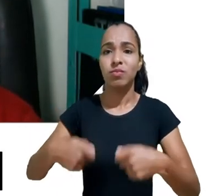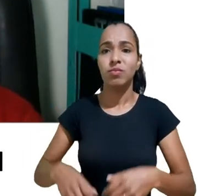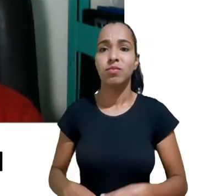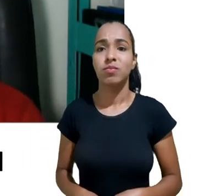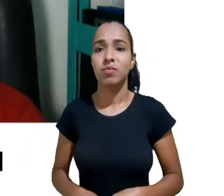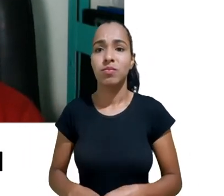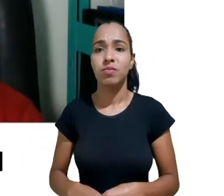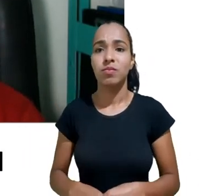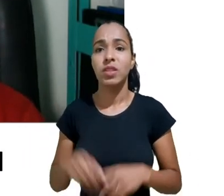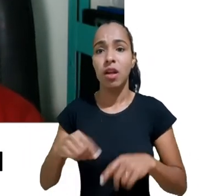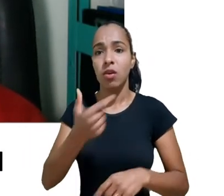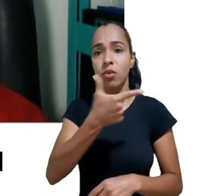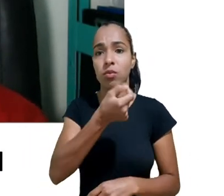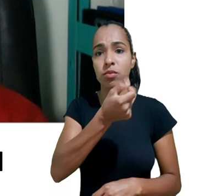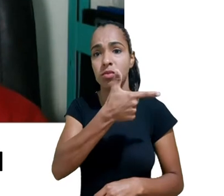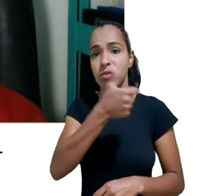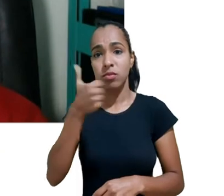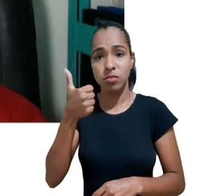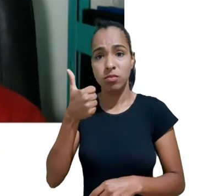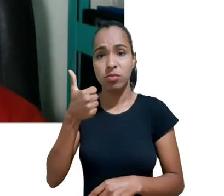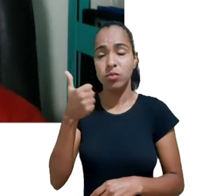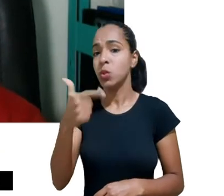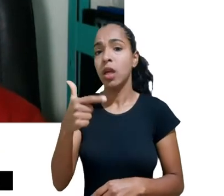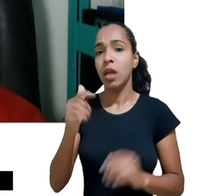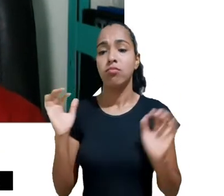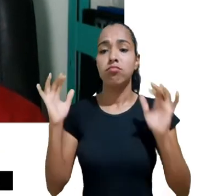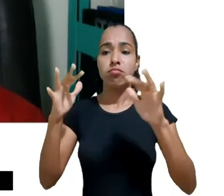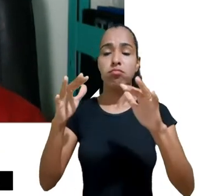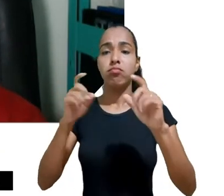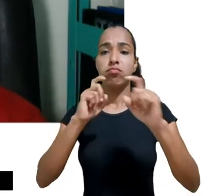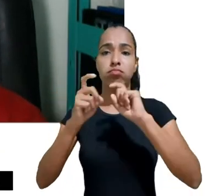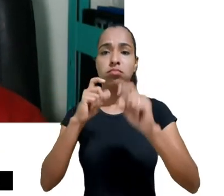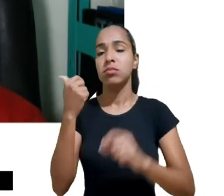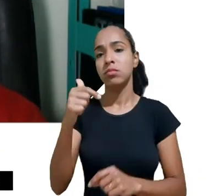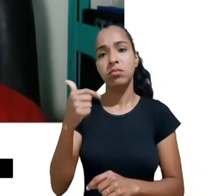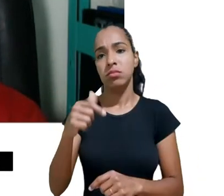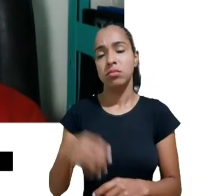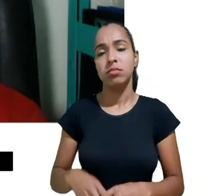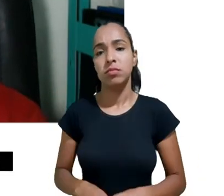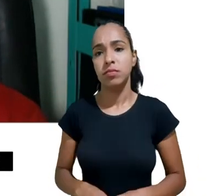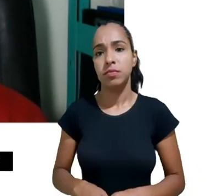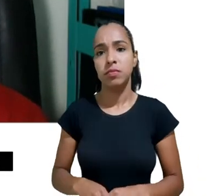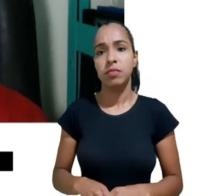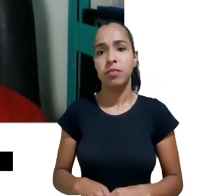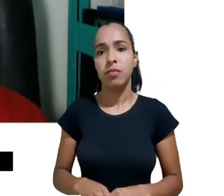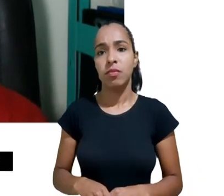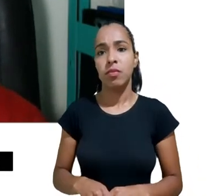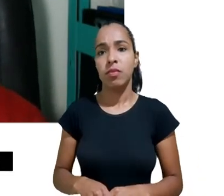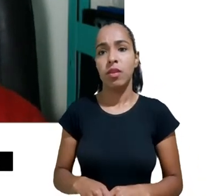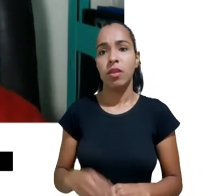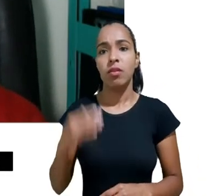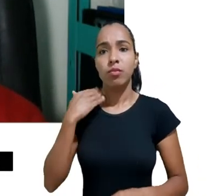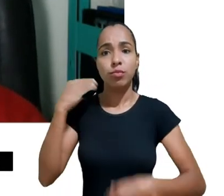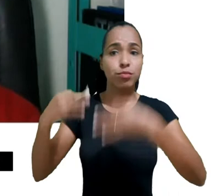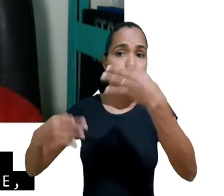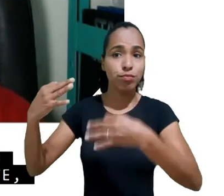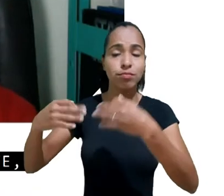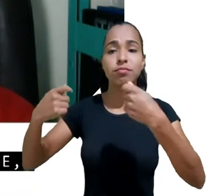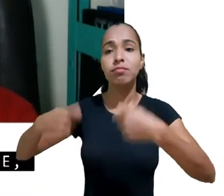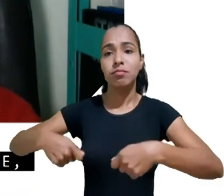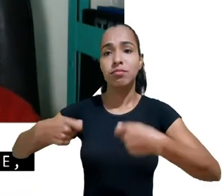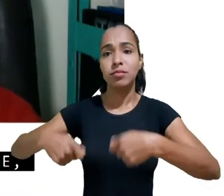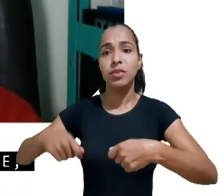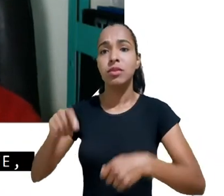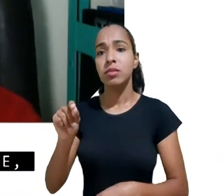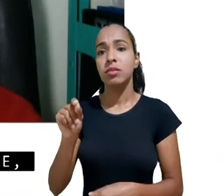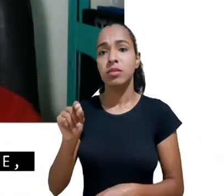e o poder judiciário deve sempre que demandado tomar o cuidado de afirmar direitos de